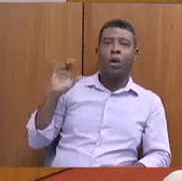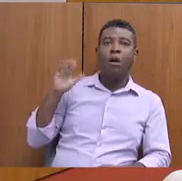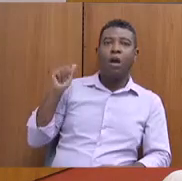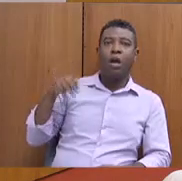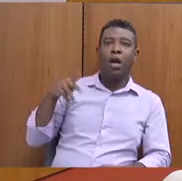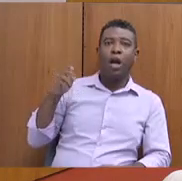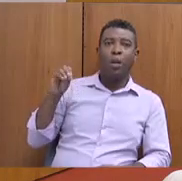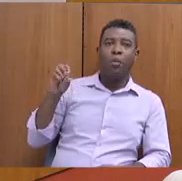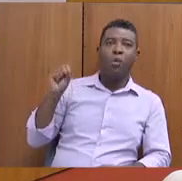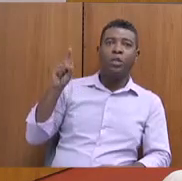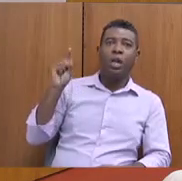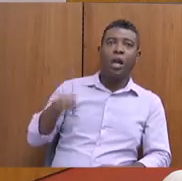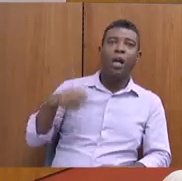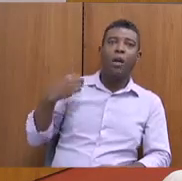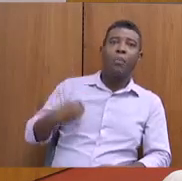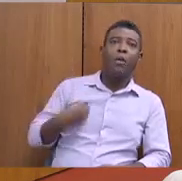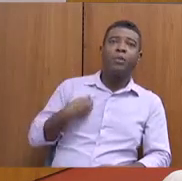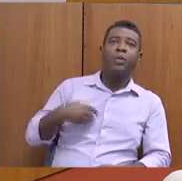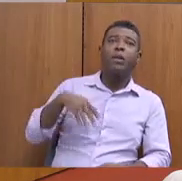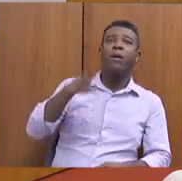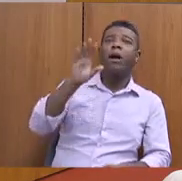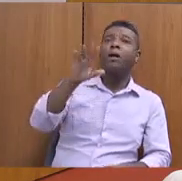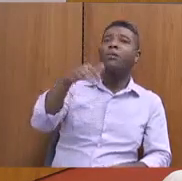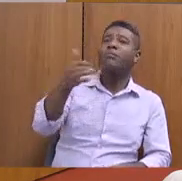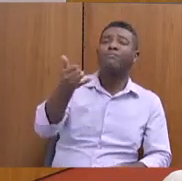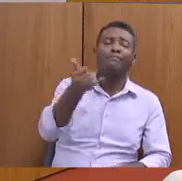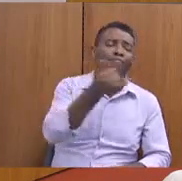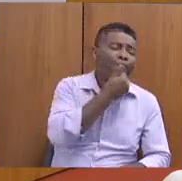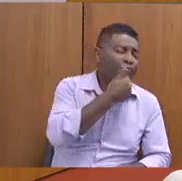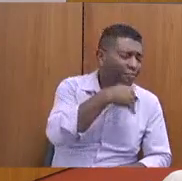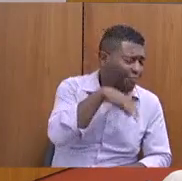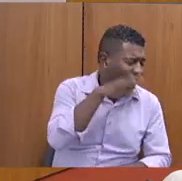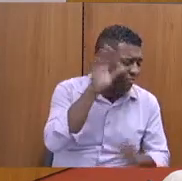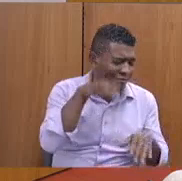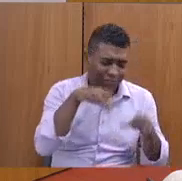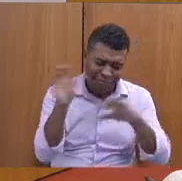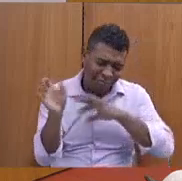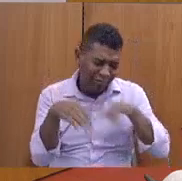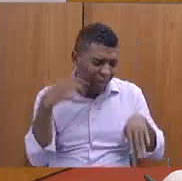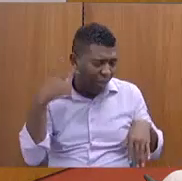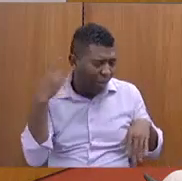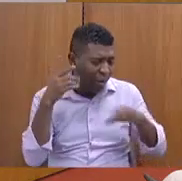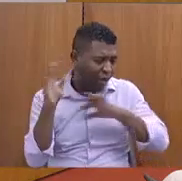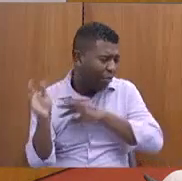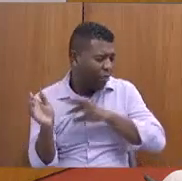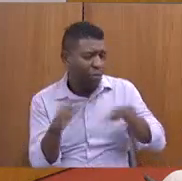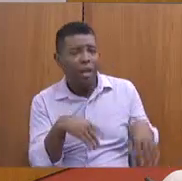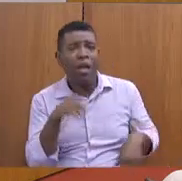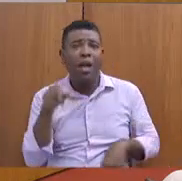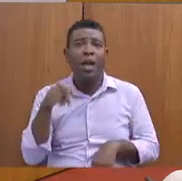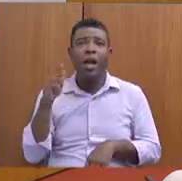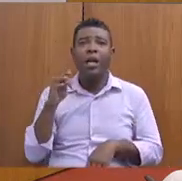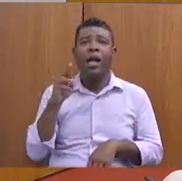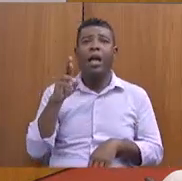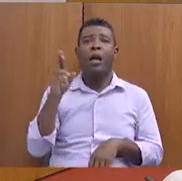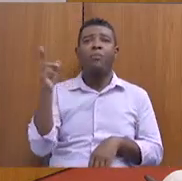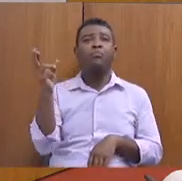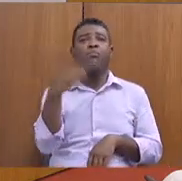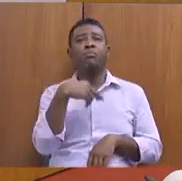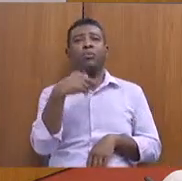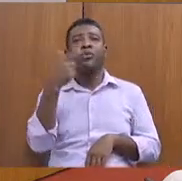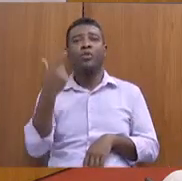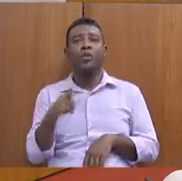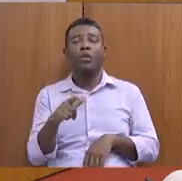Ah, não, a tréplica. Desculpe, Bia, a tréplica da Bia, porque ficou na minha cabeça de... Não, é só no sentido de